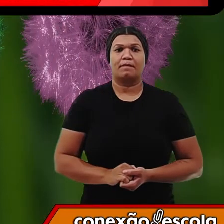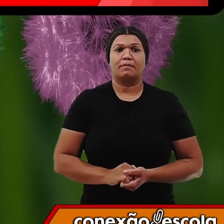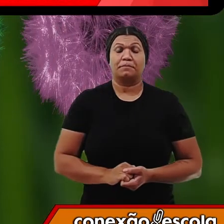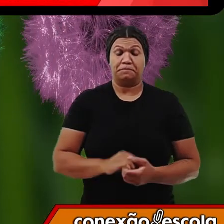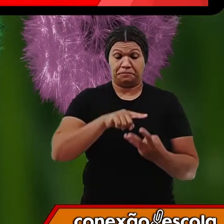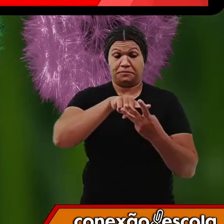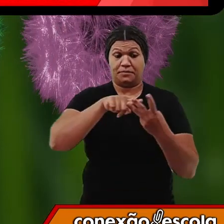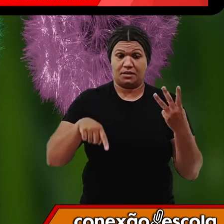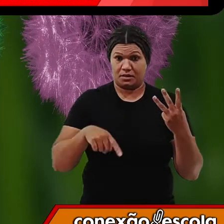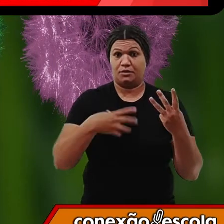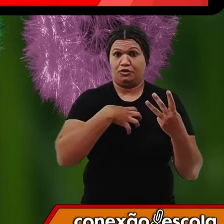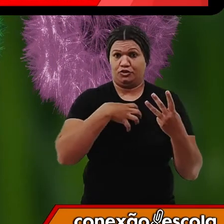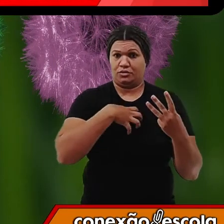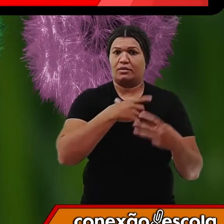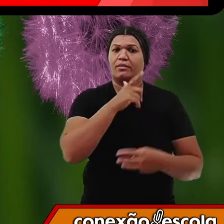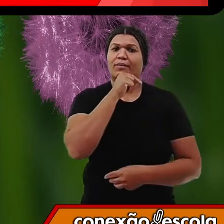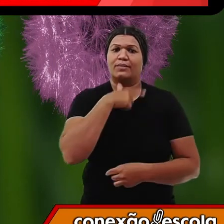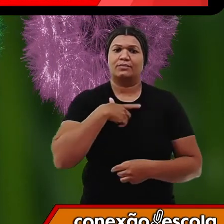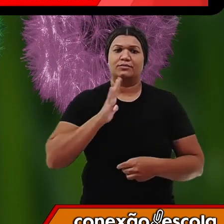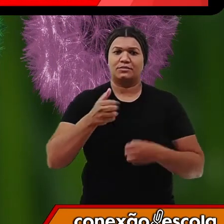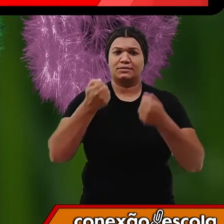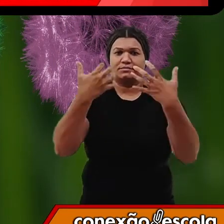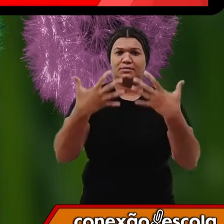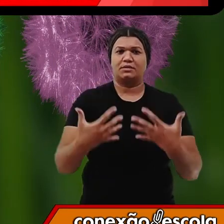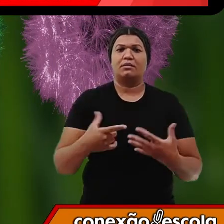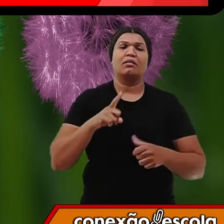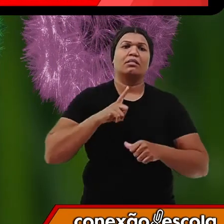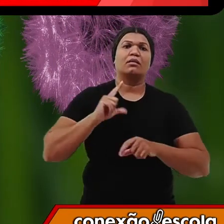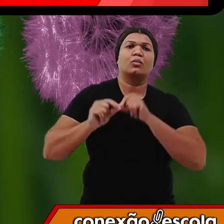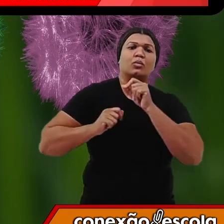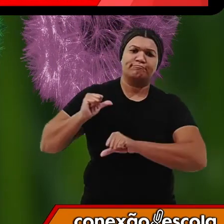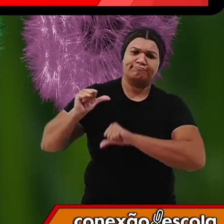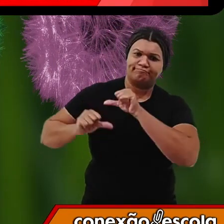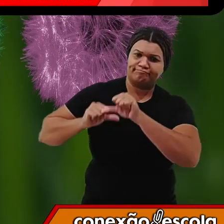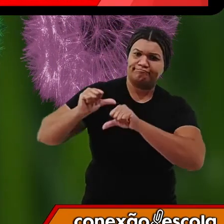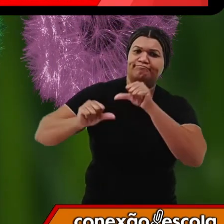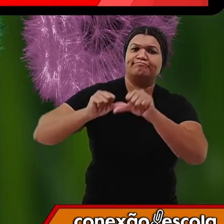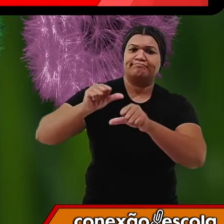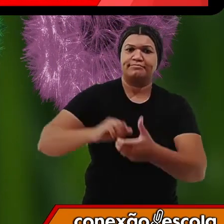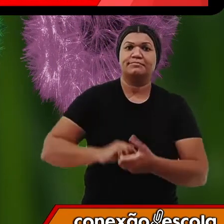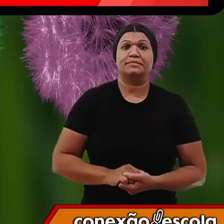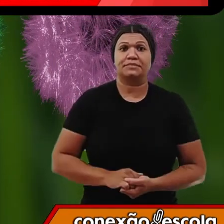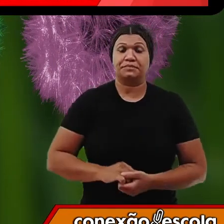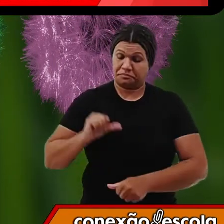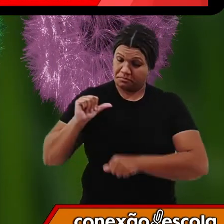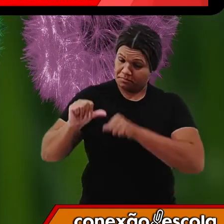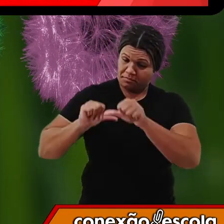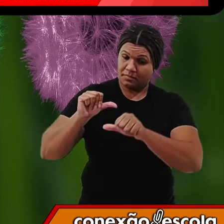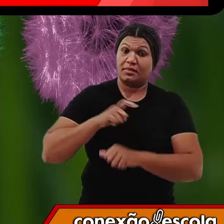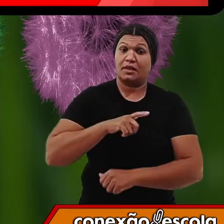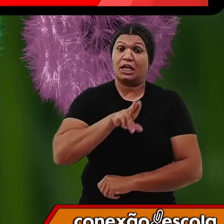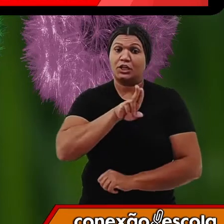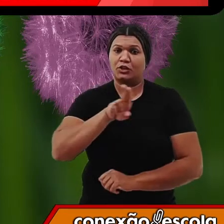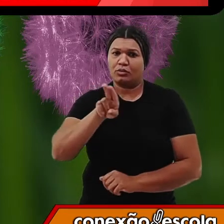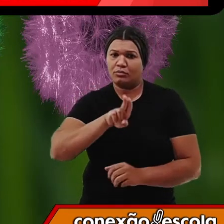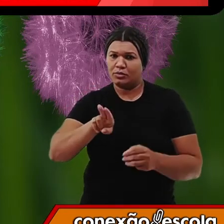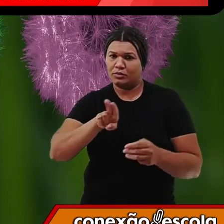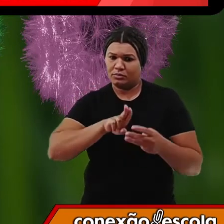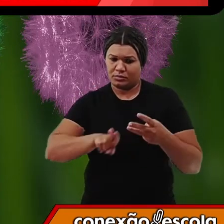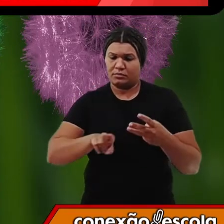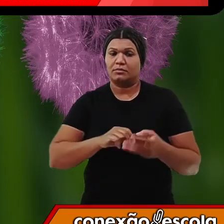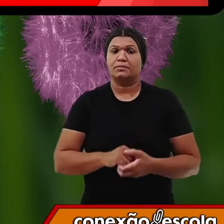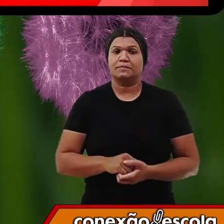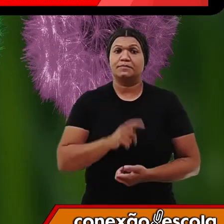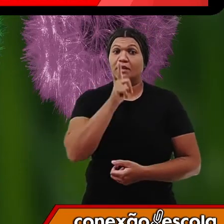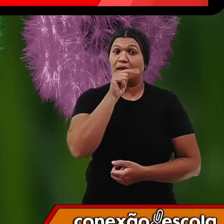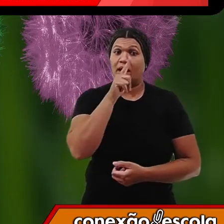físicos da água que eu acabei de citar, ele passa por transformações. E essas transformações possuem nomes. Então se a água está